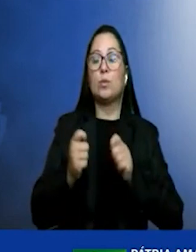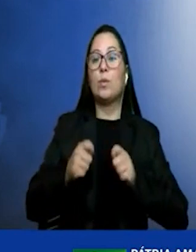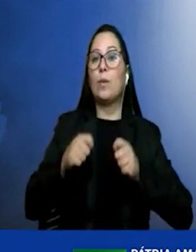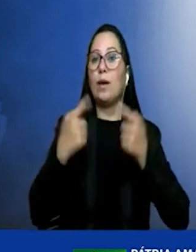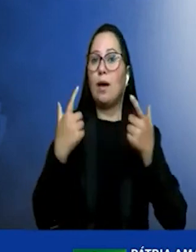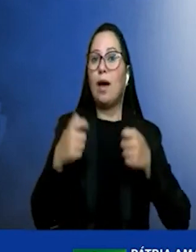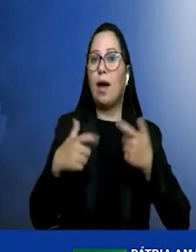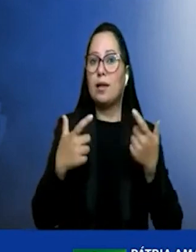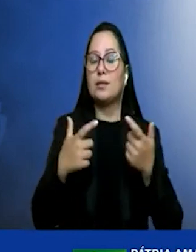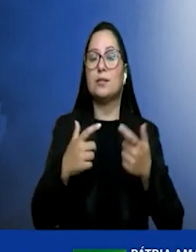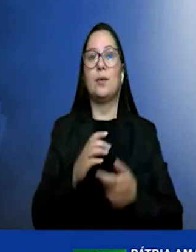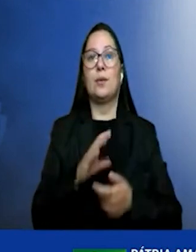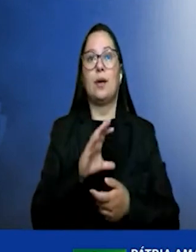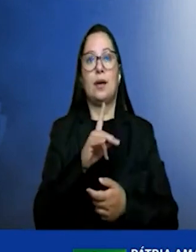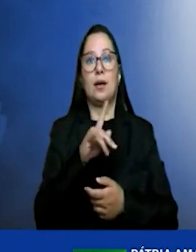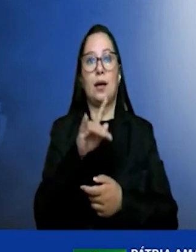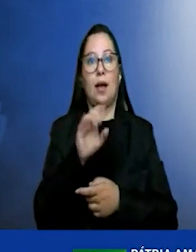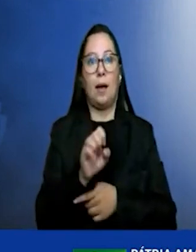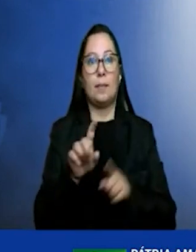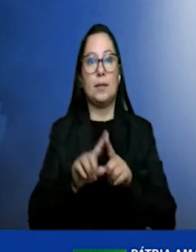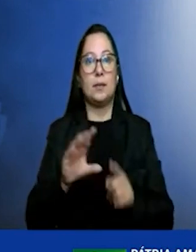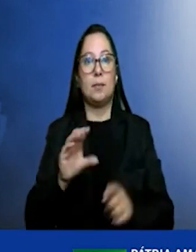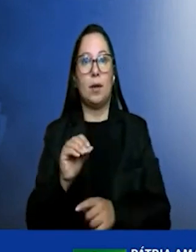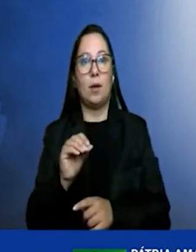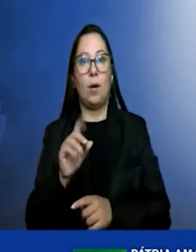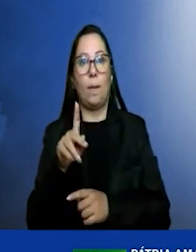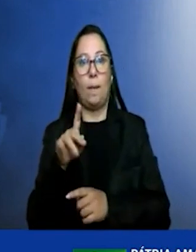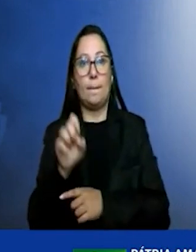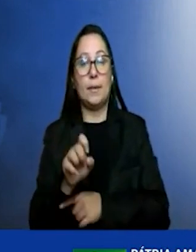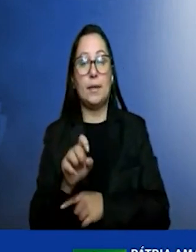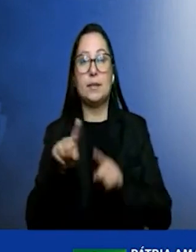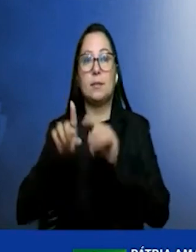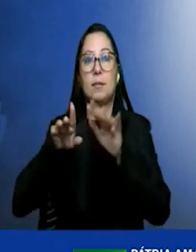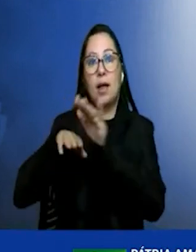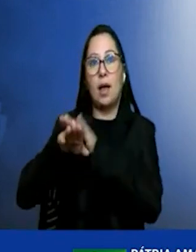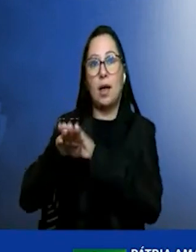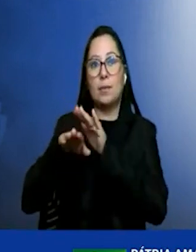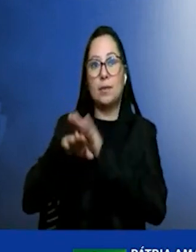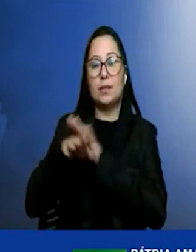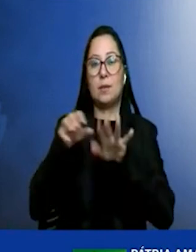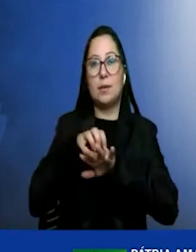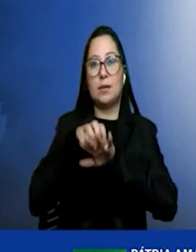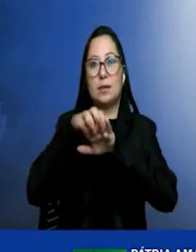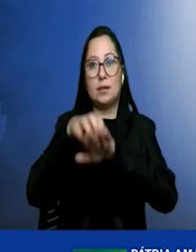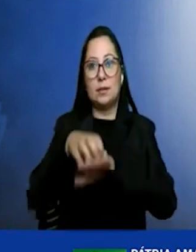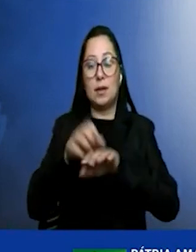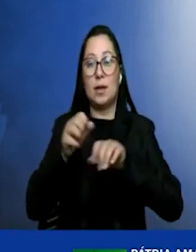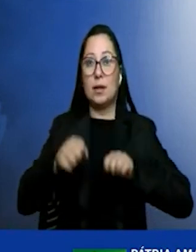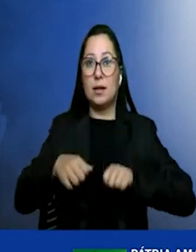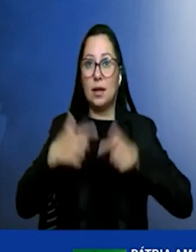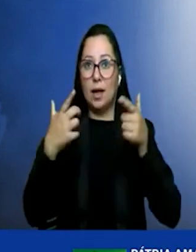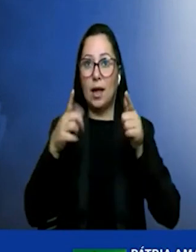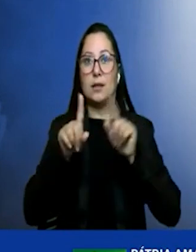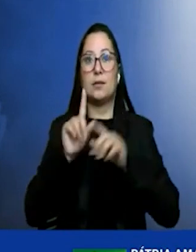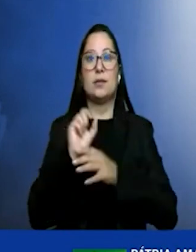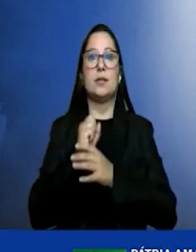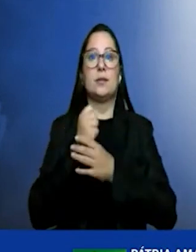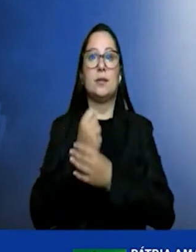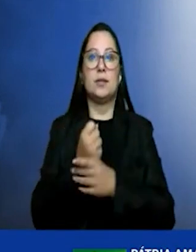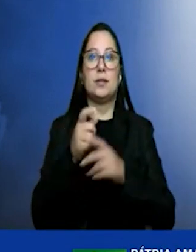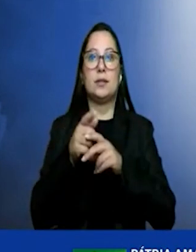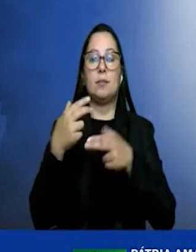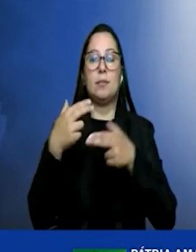CAPEX quanto OPEX depois a questão de armazenamento e transporte custo de novo e segurança e regulação